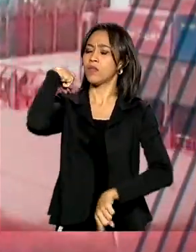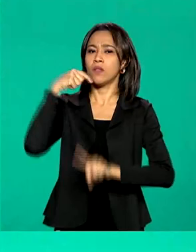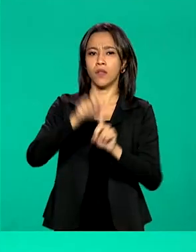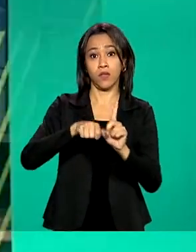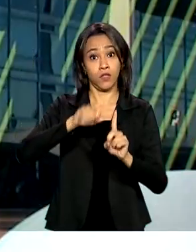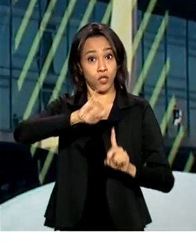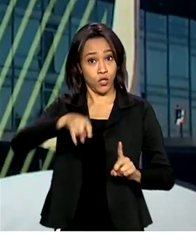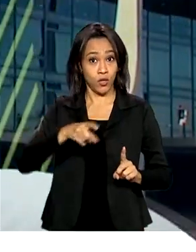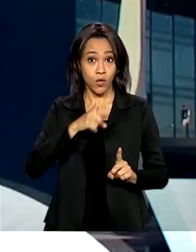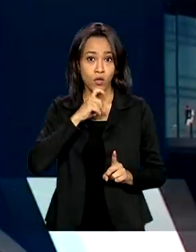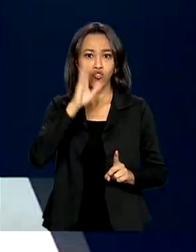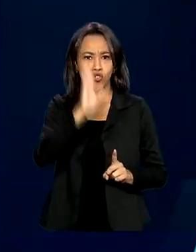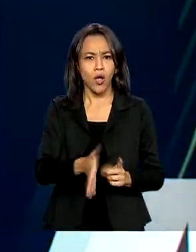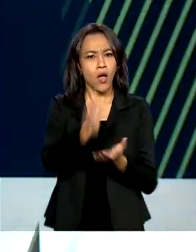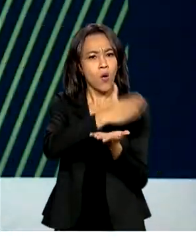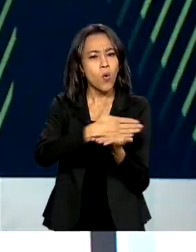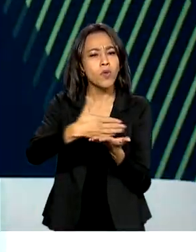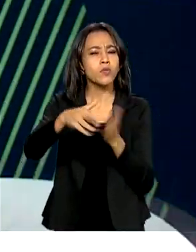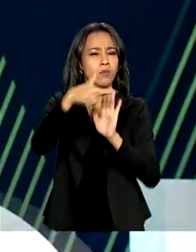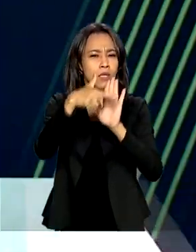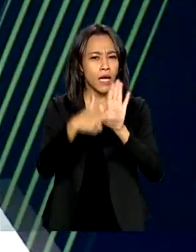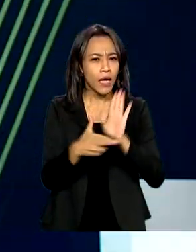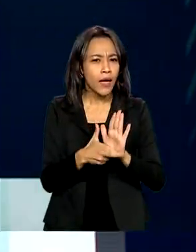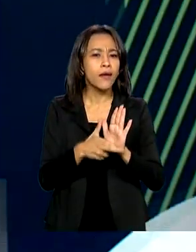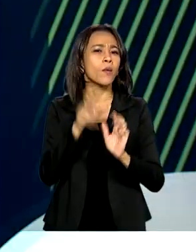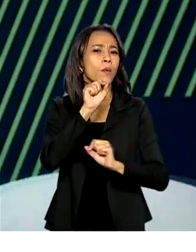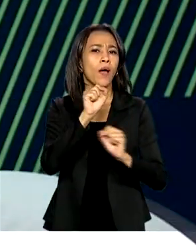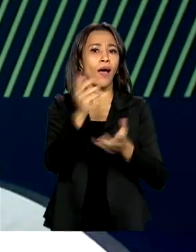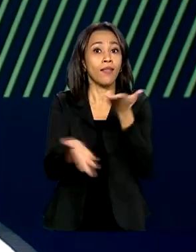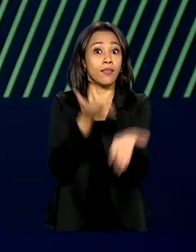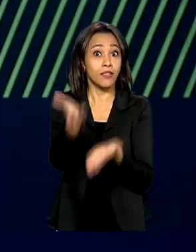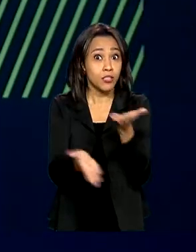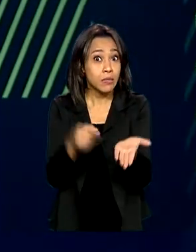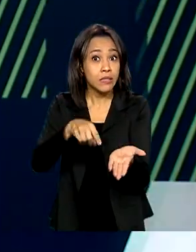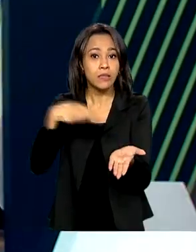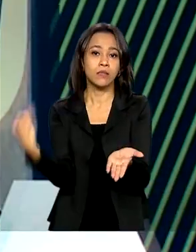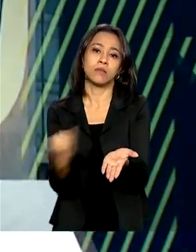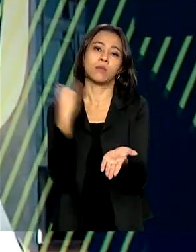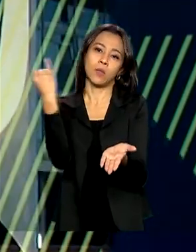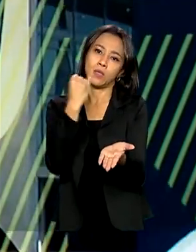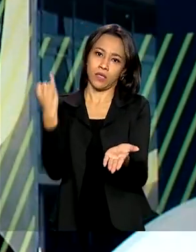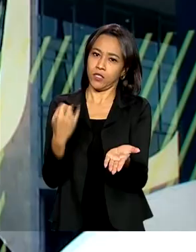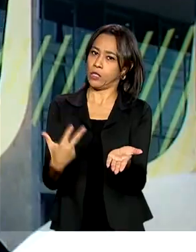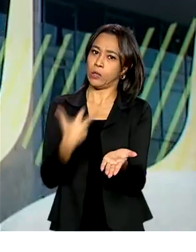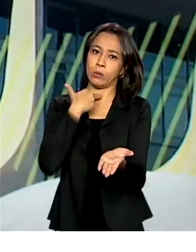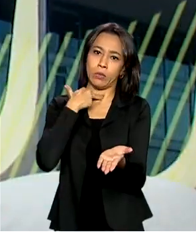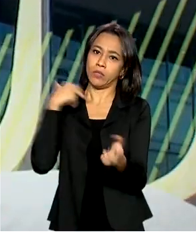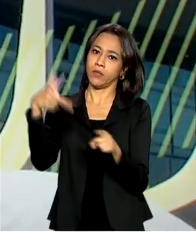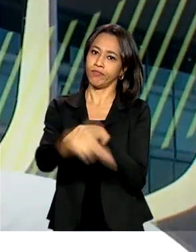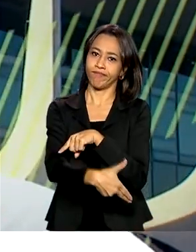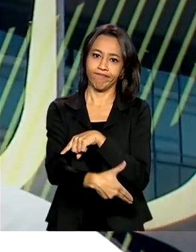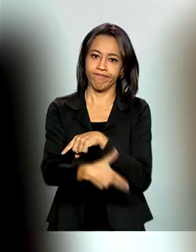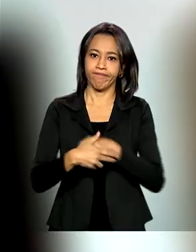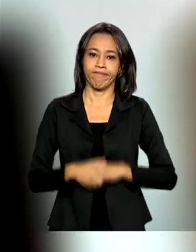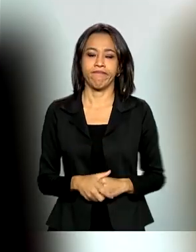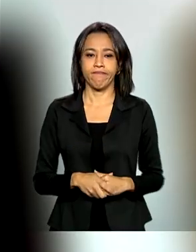está em vigor uma norma que torna o atendimento às vítimas como serviço essencial e não poderá ser interrompido.